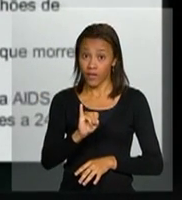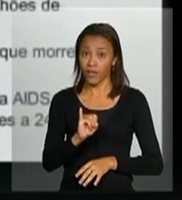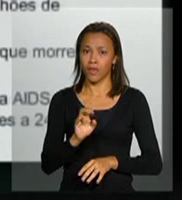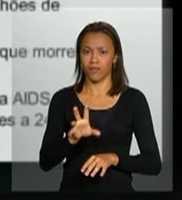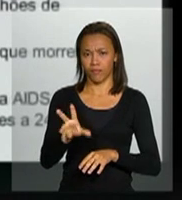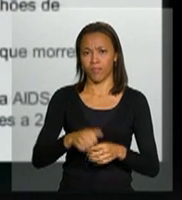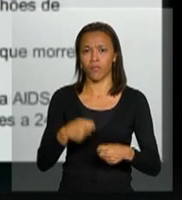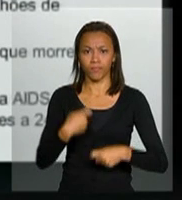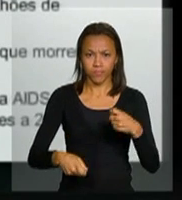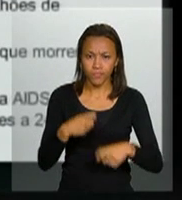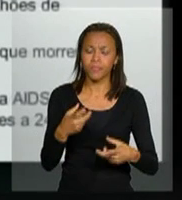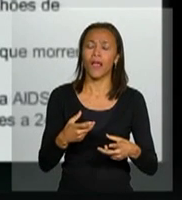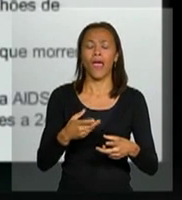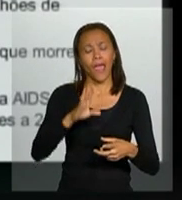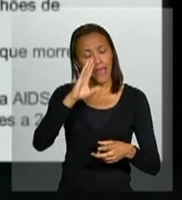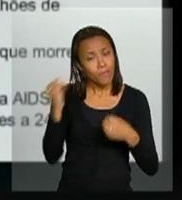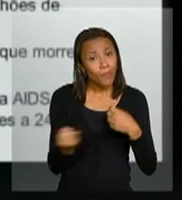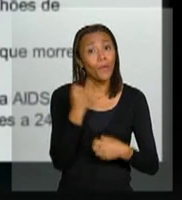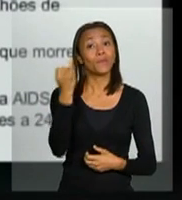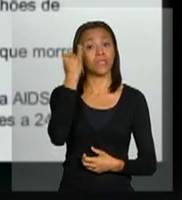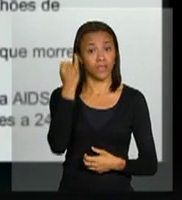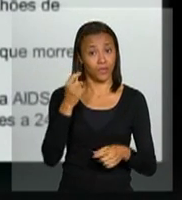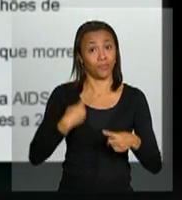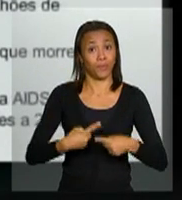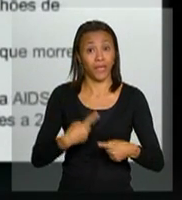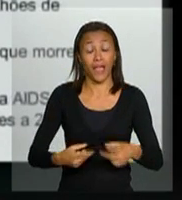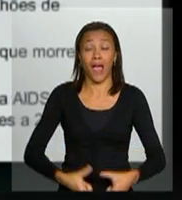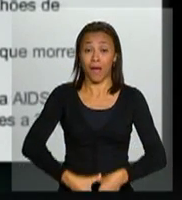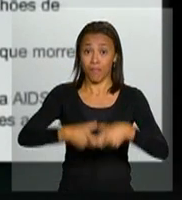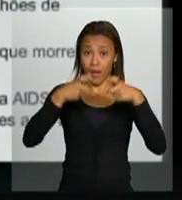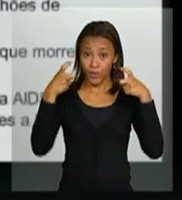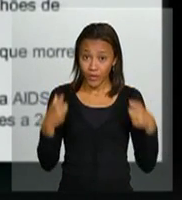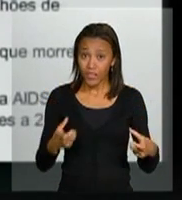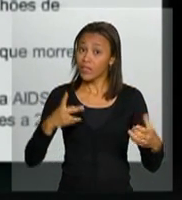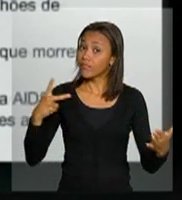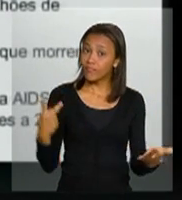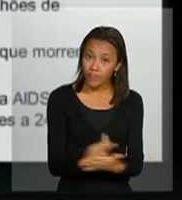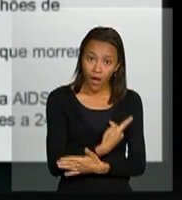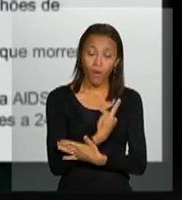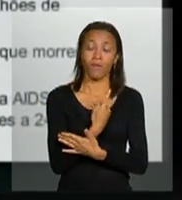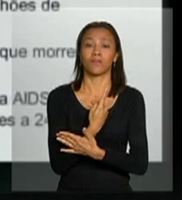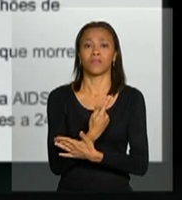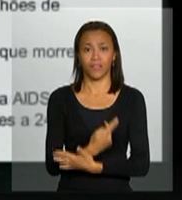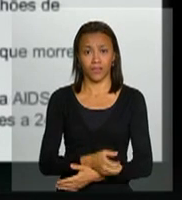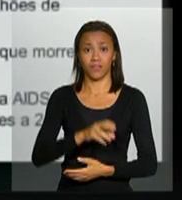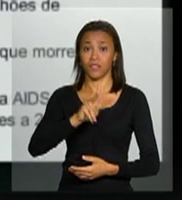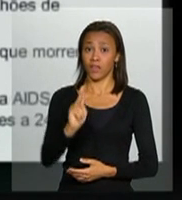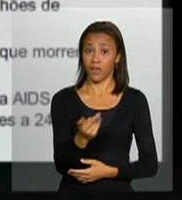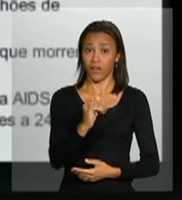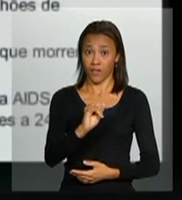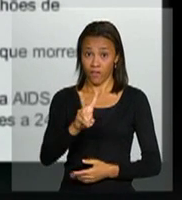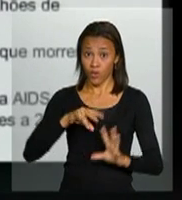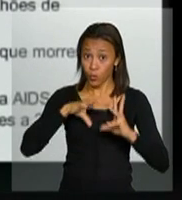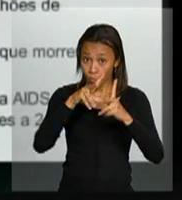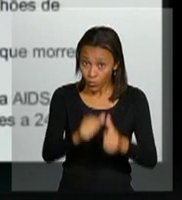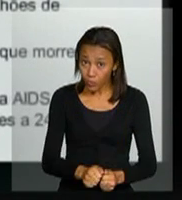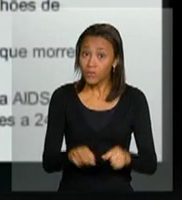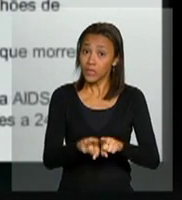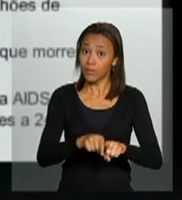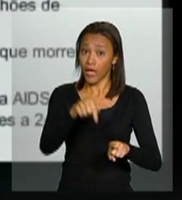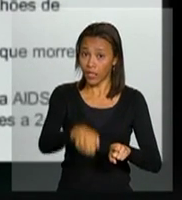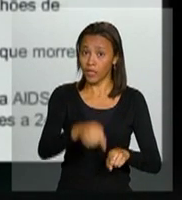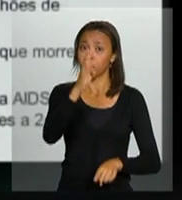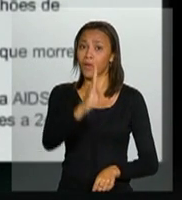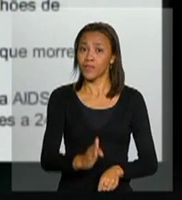sexual é fundamental, é importante, porque a grande maioria das ocorrências da AIDS no mundo, no Brasil e no mundo,